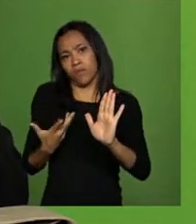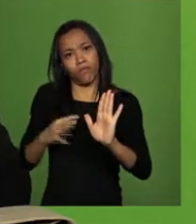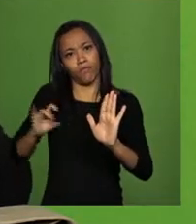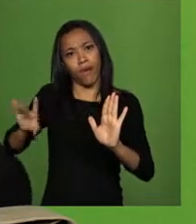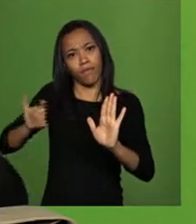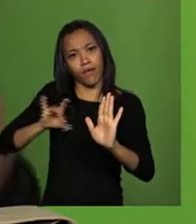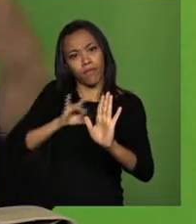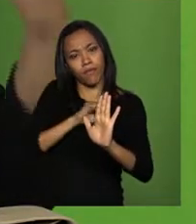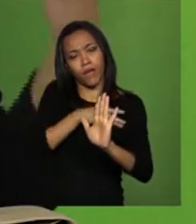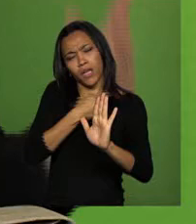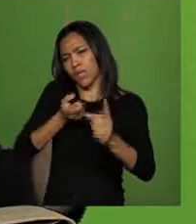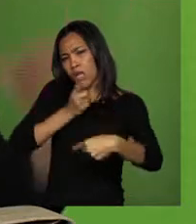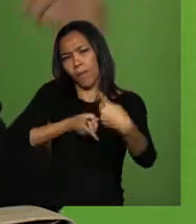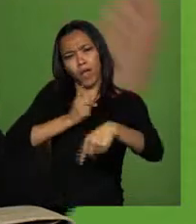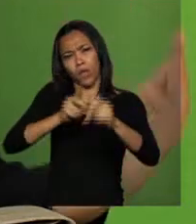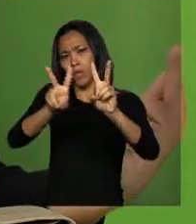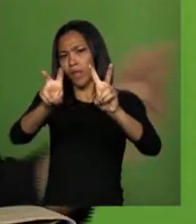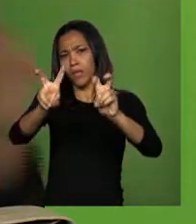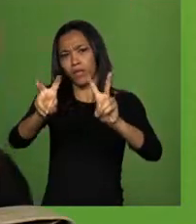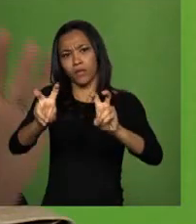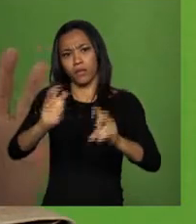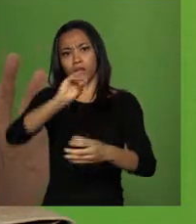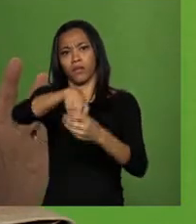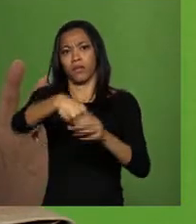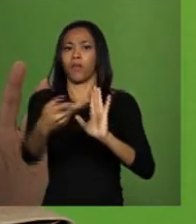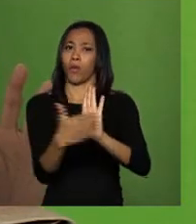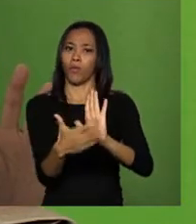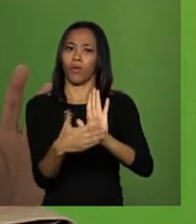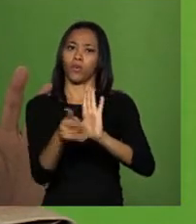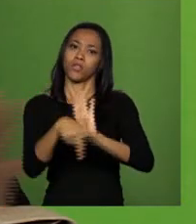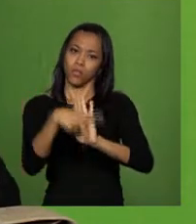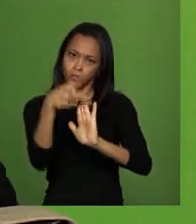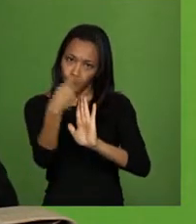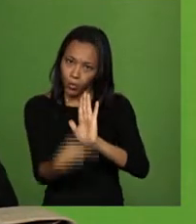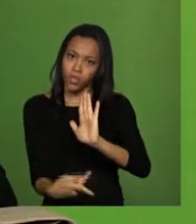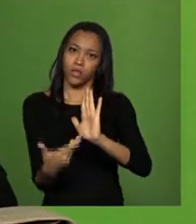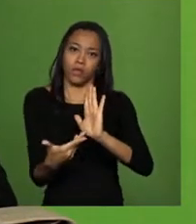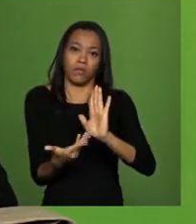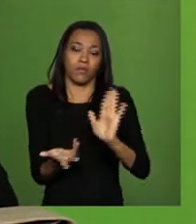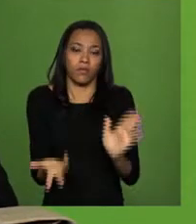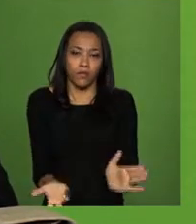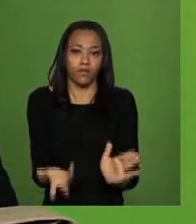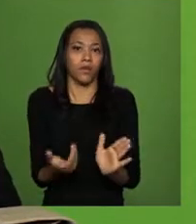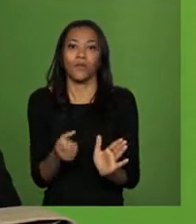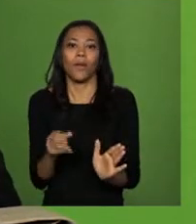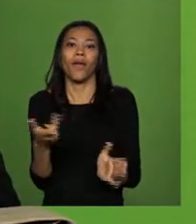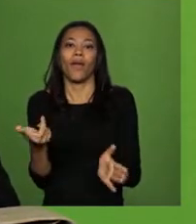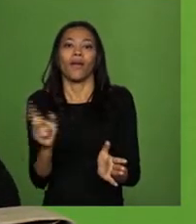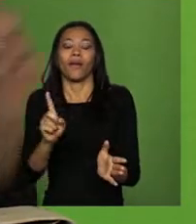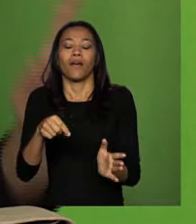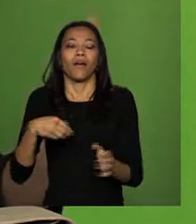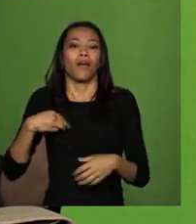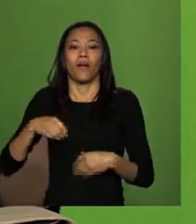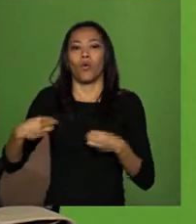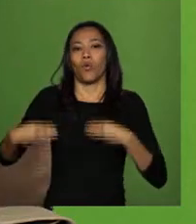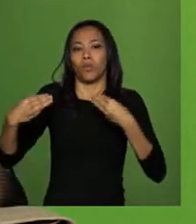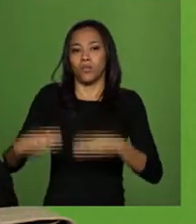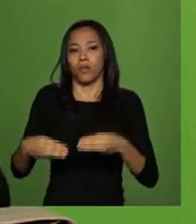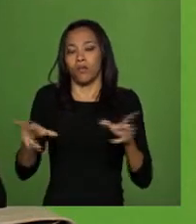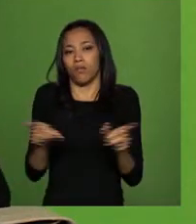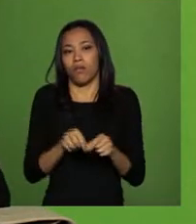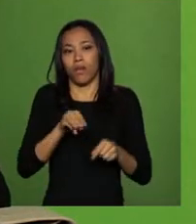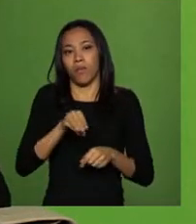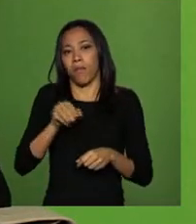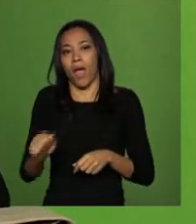indicações e debateu todas as demandas. Isso é lobby. Não em Ministério ABC. O Ministério do Ambiente, o Ministério de Ciência e Tecnologia,